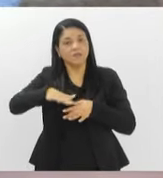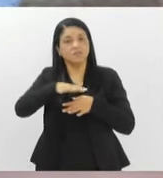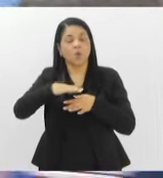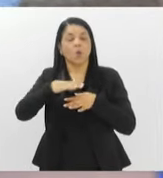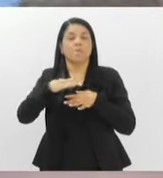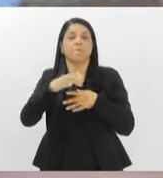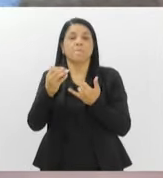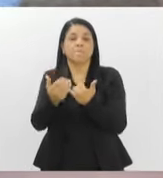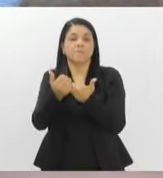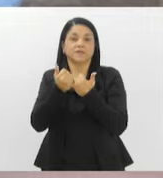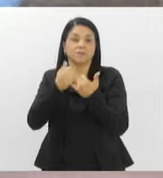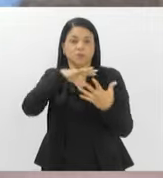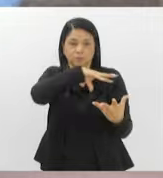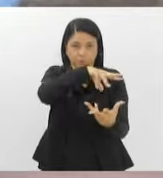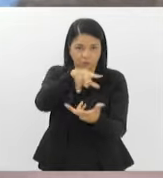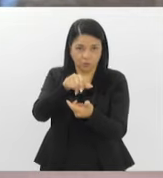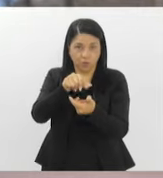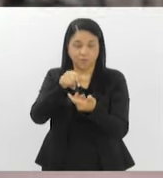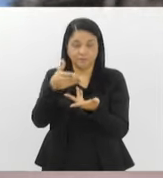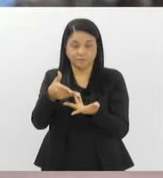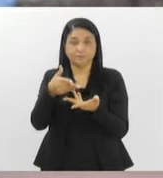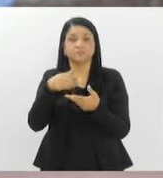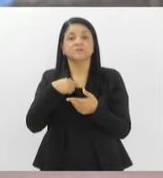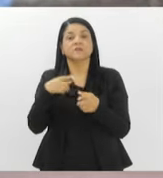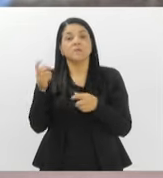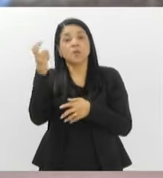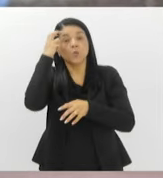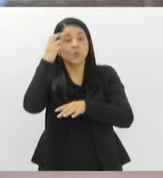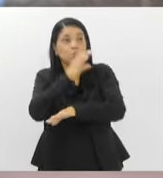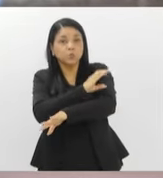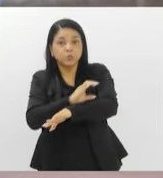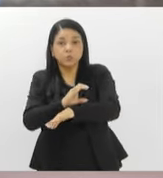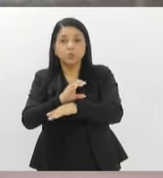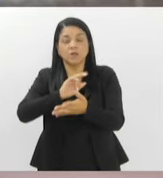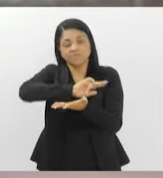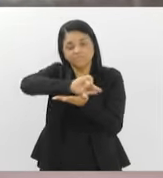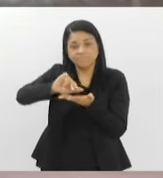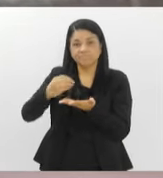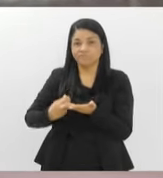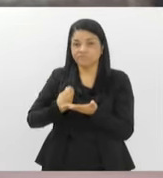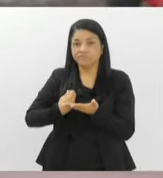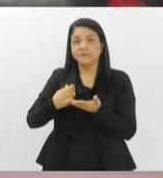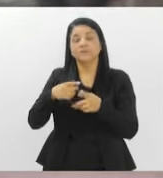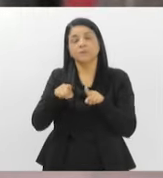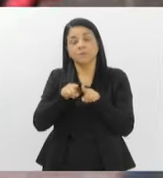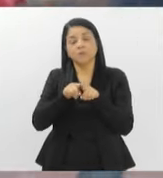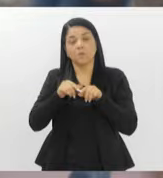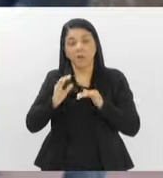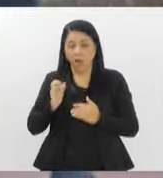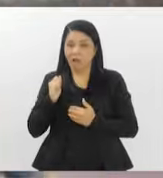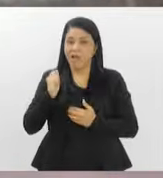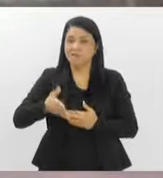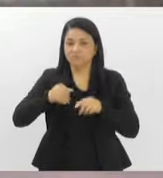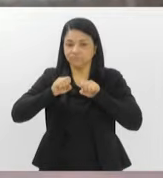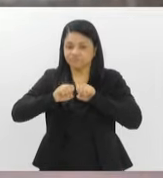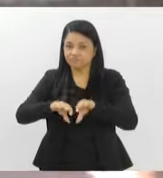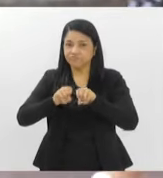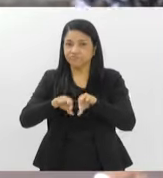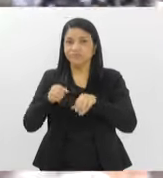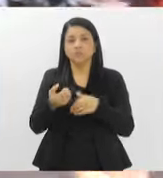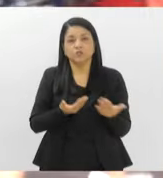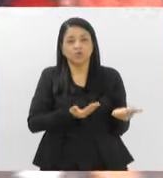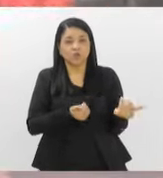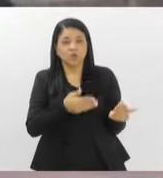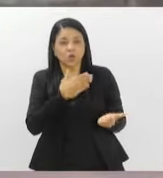mundial. E além de falar sobre a cultura e a biodiversidade, também tem uma ação socioeducativa para as pessoas mais jovens, os jovens, as